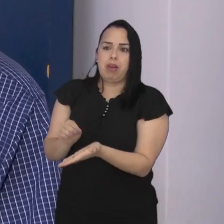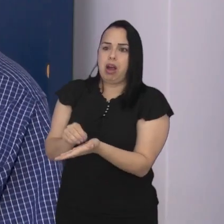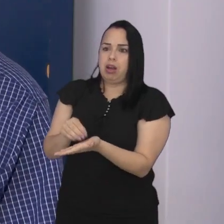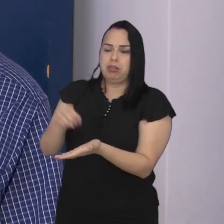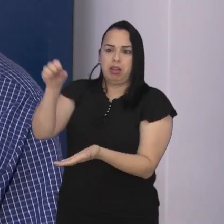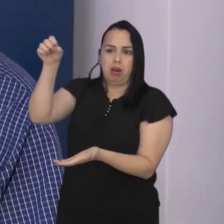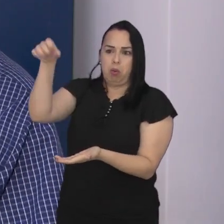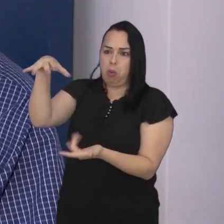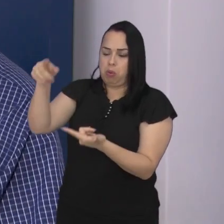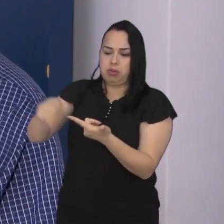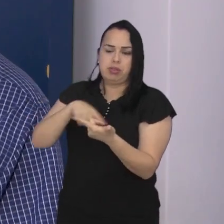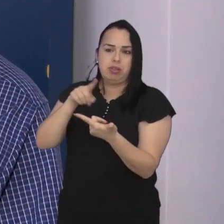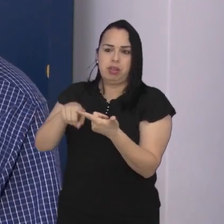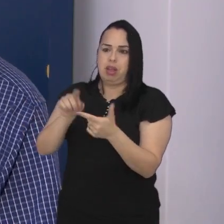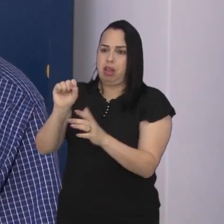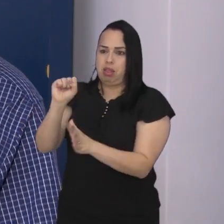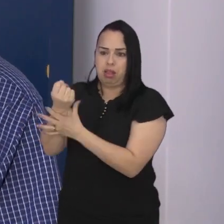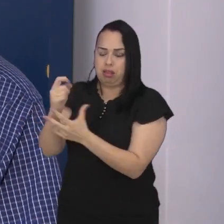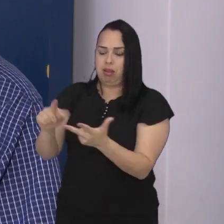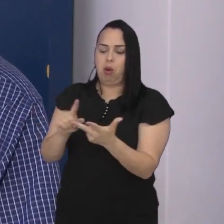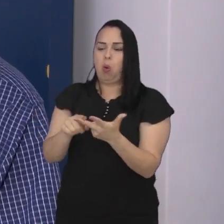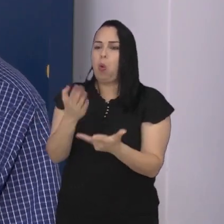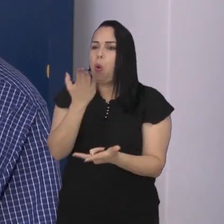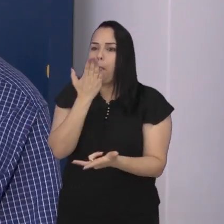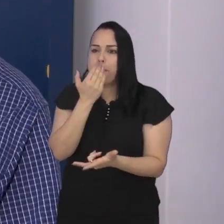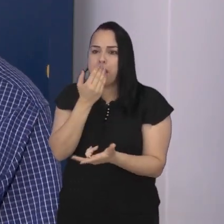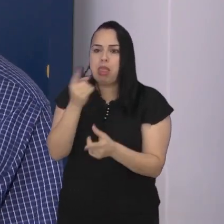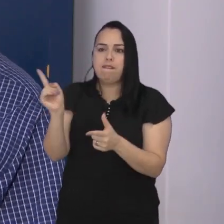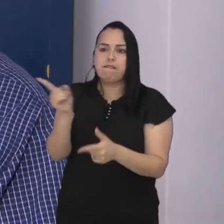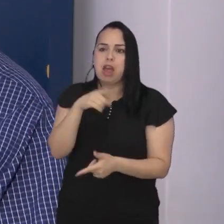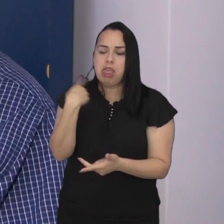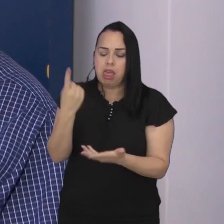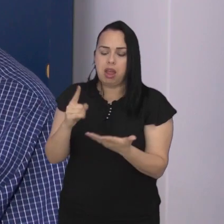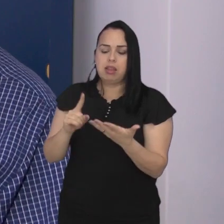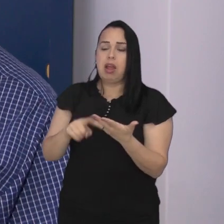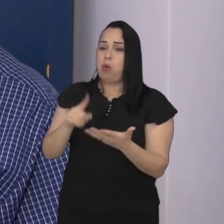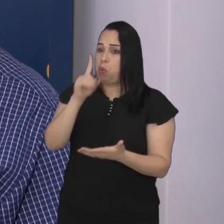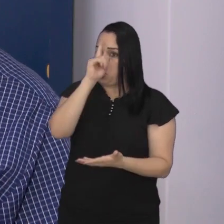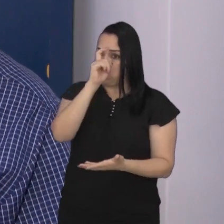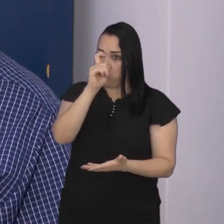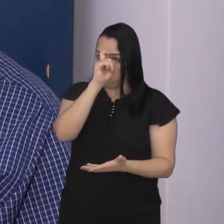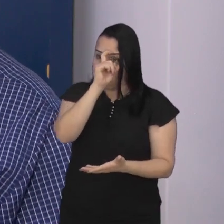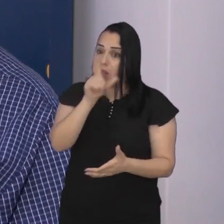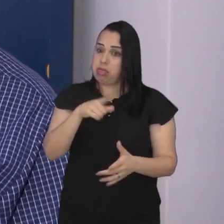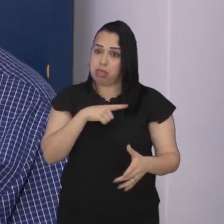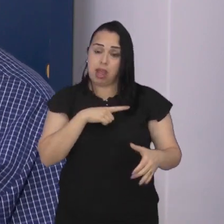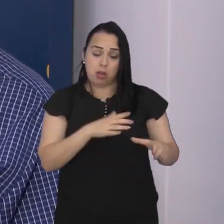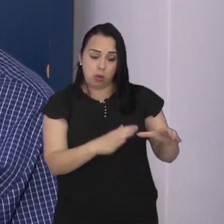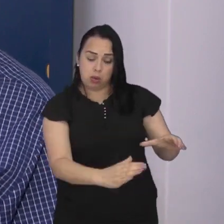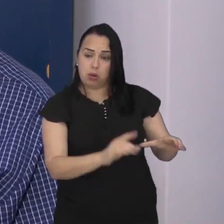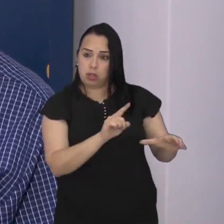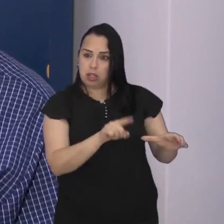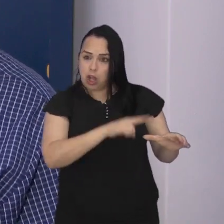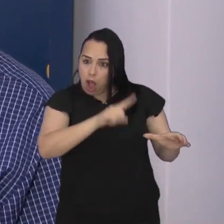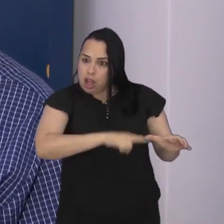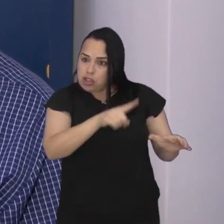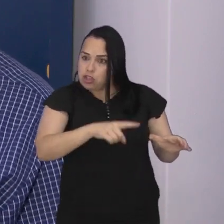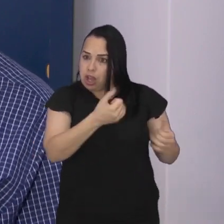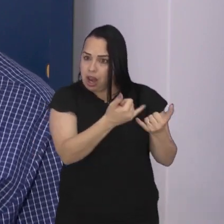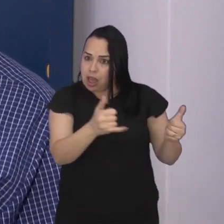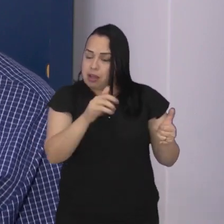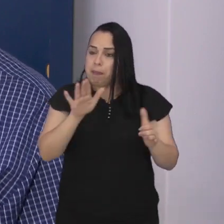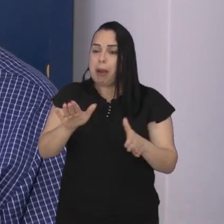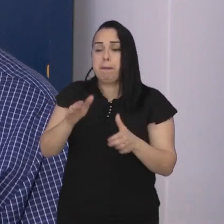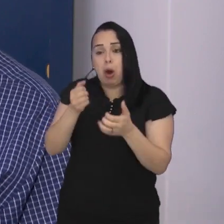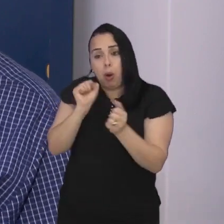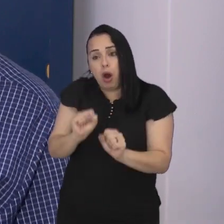Falta de energia, falta de segurança, perda de alimento, hospital que pode ficar sem energia, apesar de ter gerador, mas pode ter